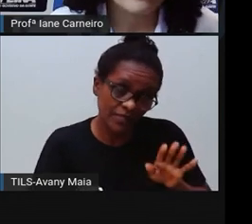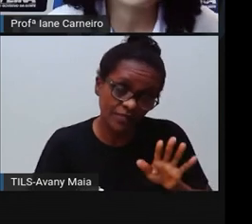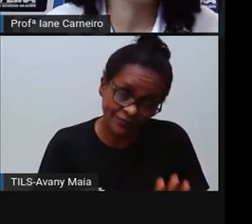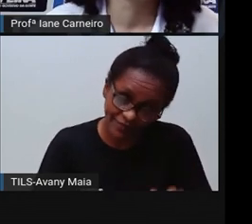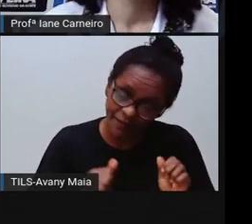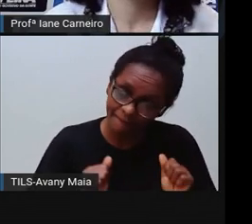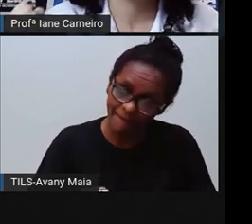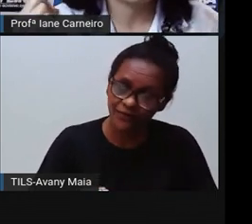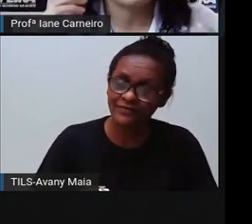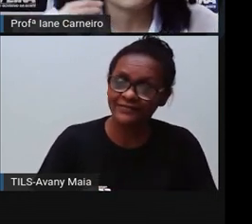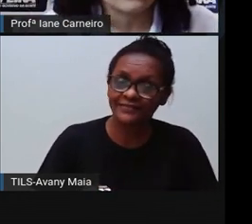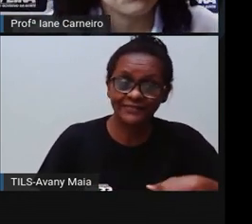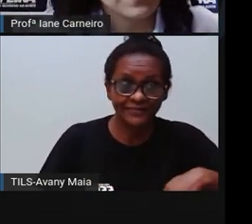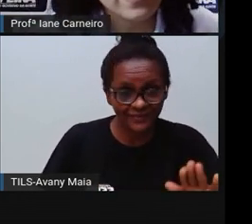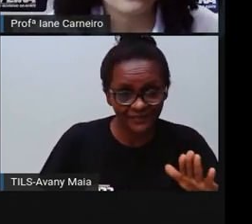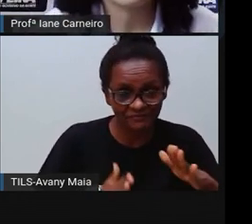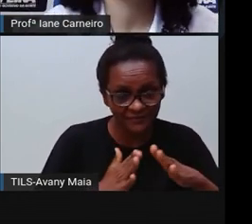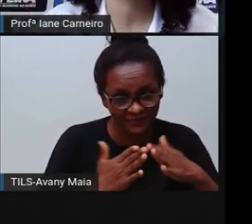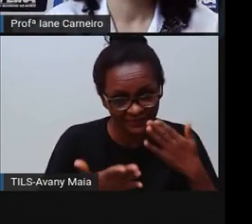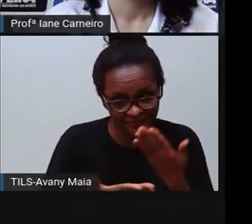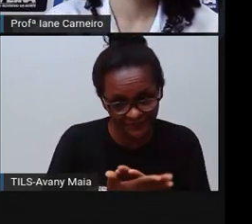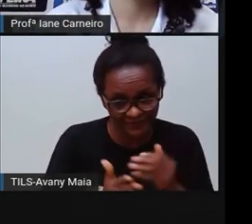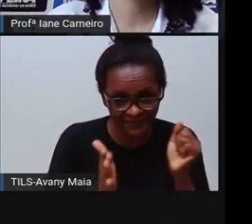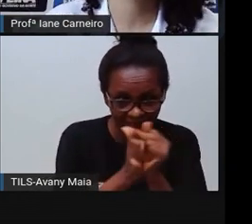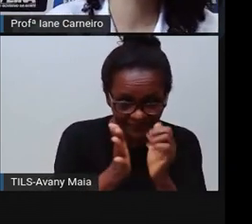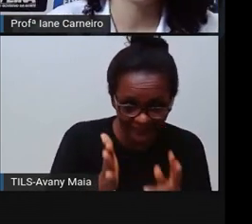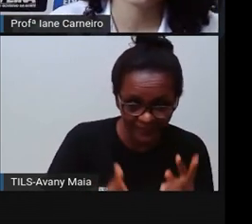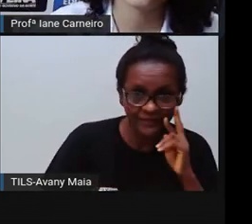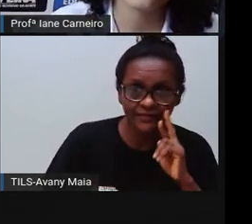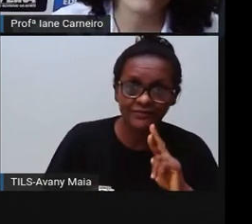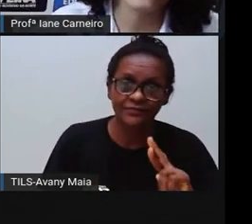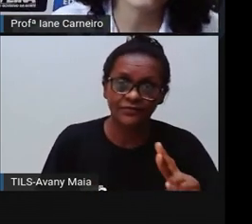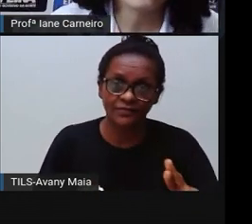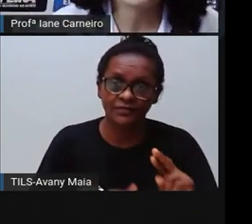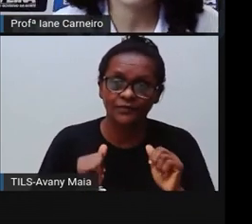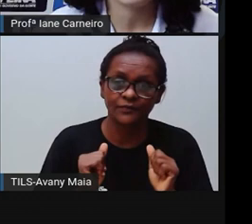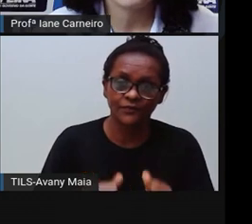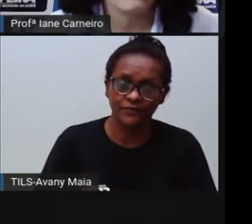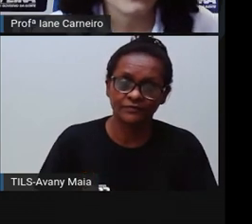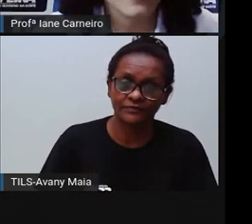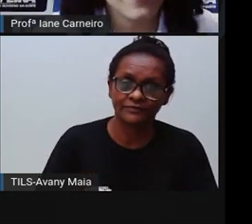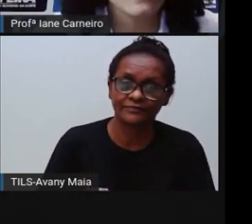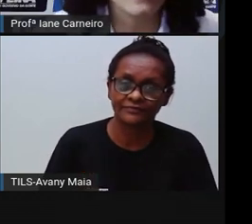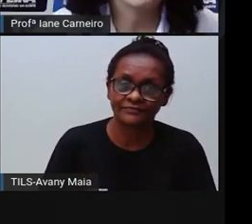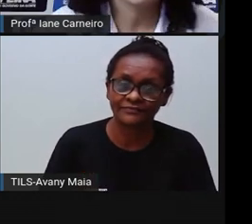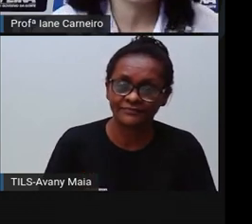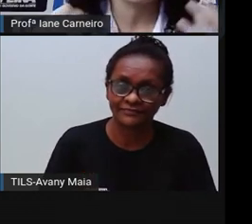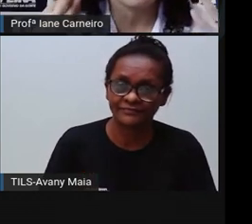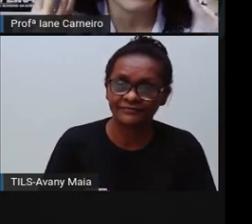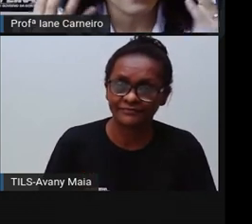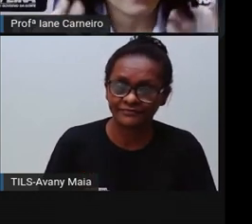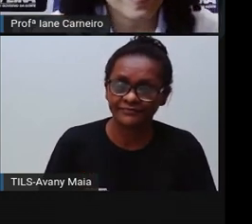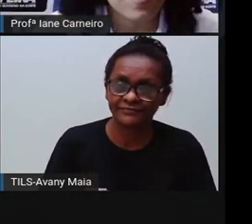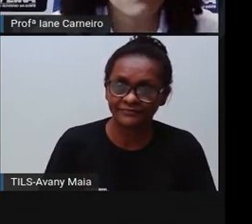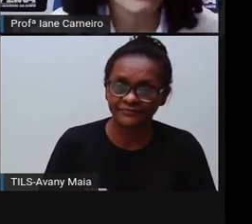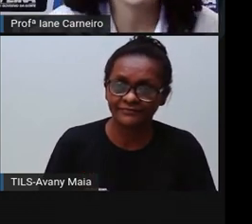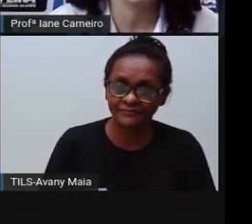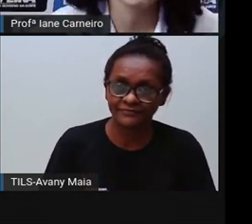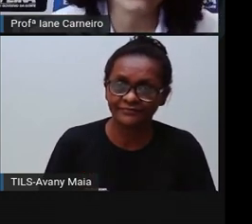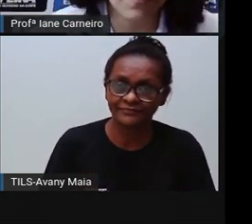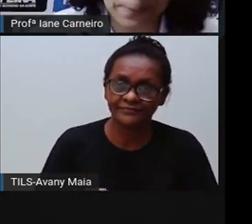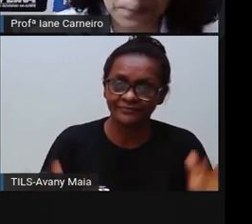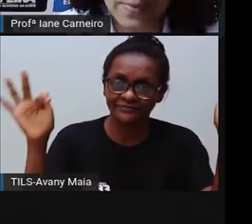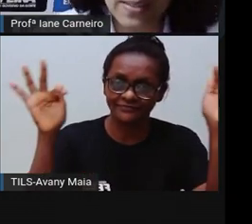dever seu, né? De fazer suas atividades, né? De você cumprir com as obrigações de criança, né? Você tem o dever de ser